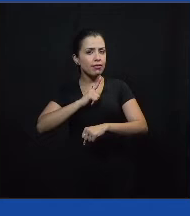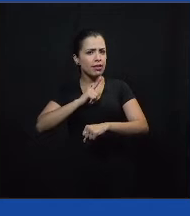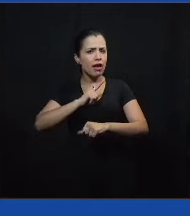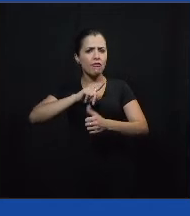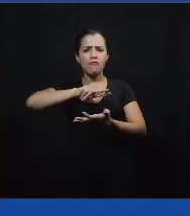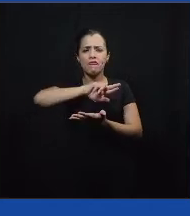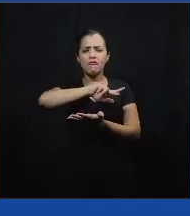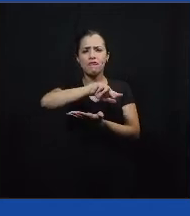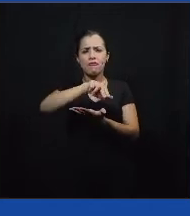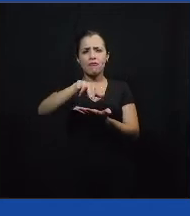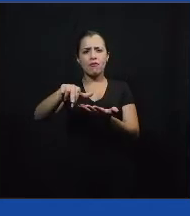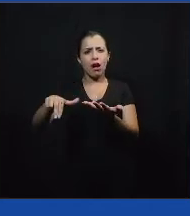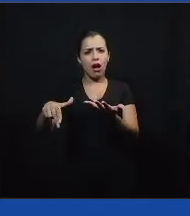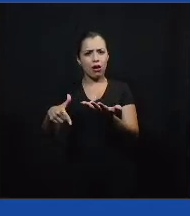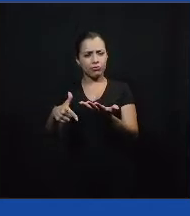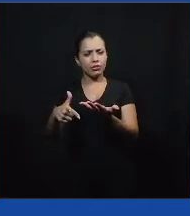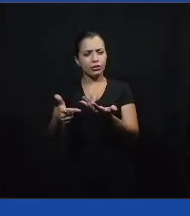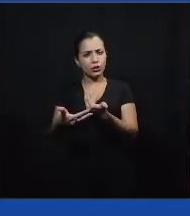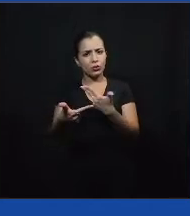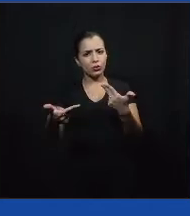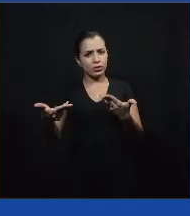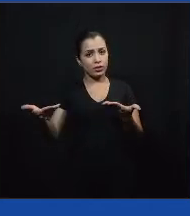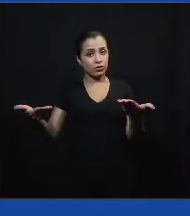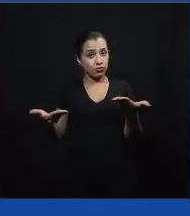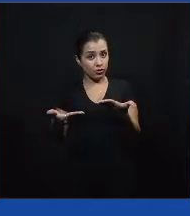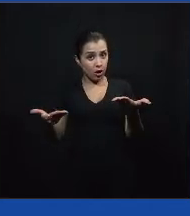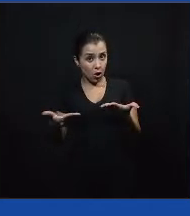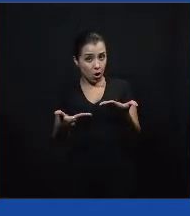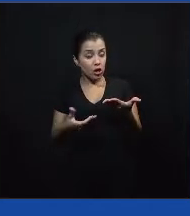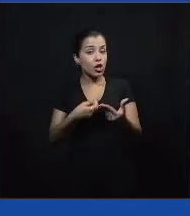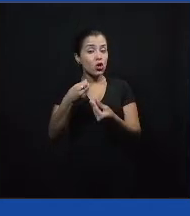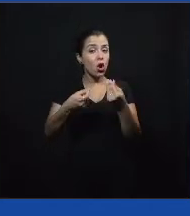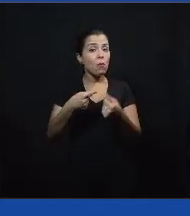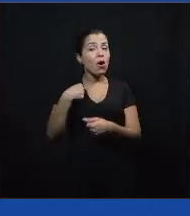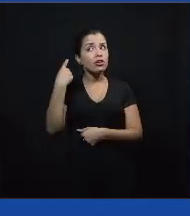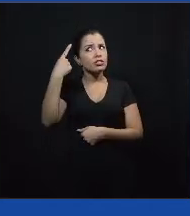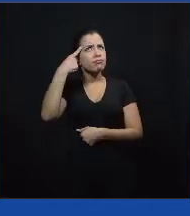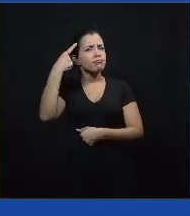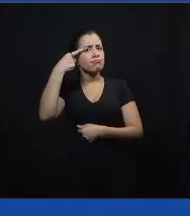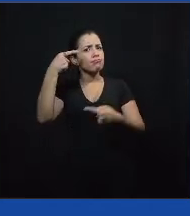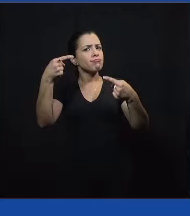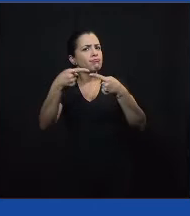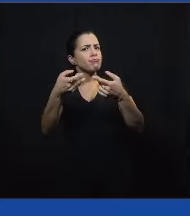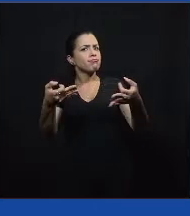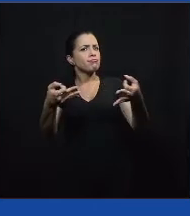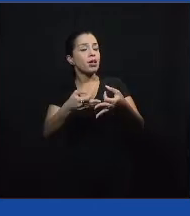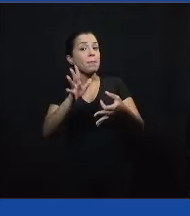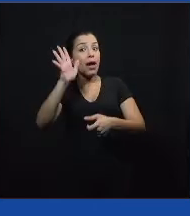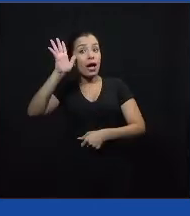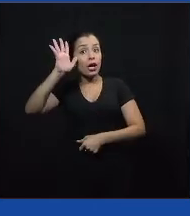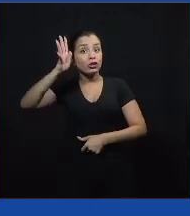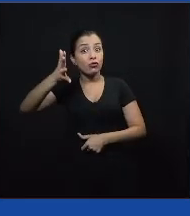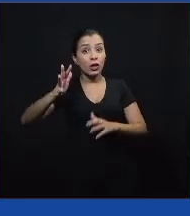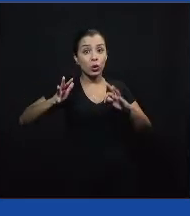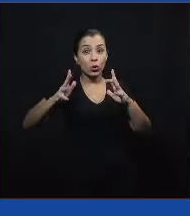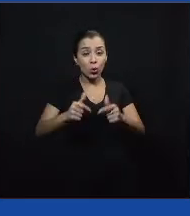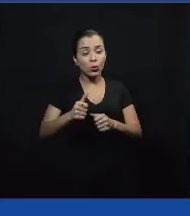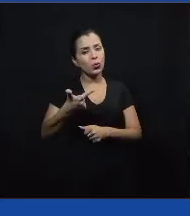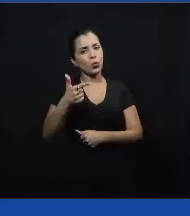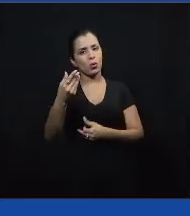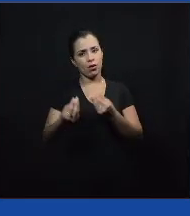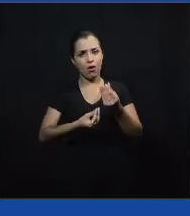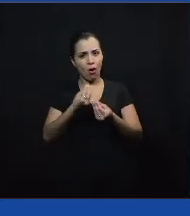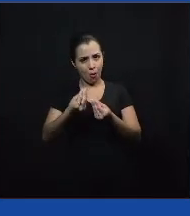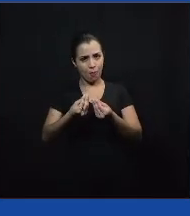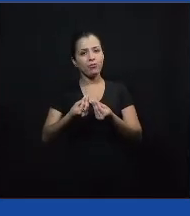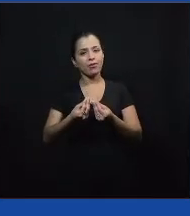pontos da situação atual e o que a gente enxerga como ideal, mas não dá para a gente fazer solução para tudo, teria que fazer infinitos